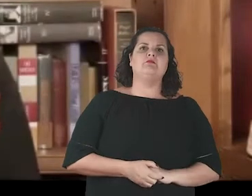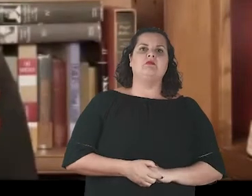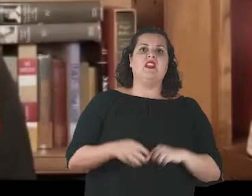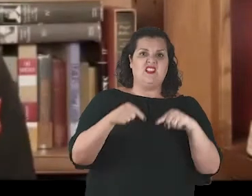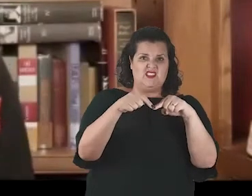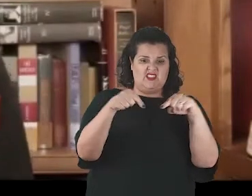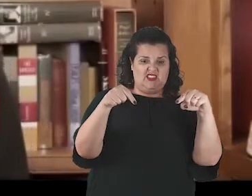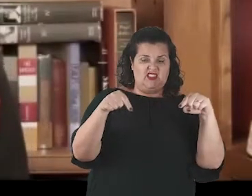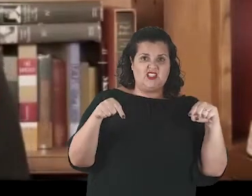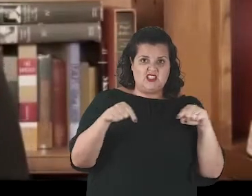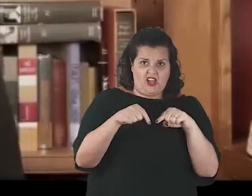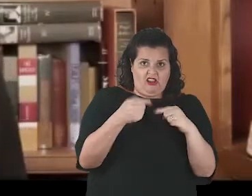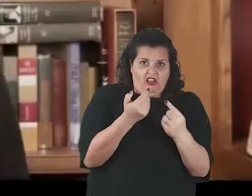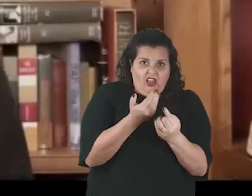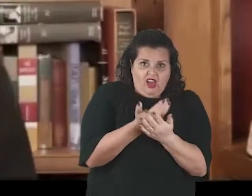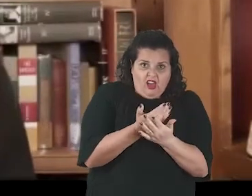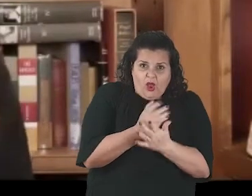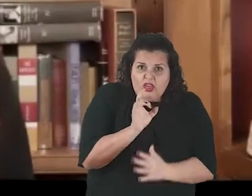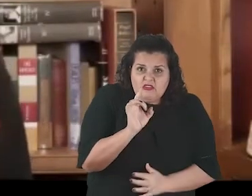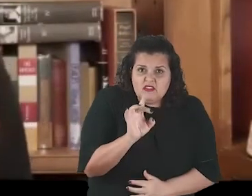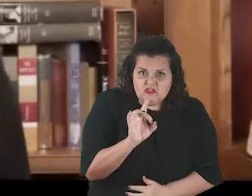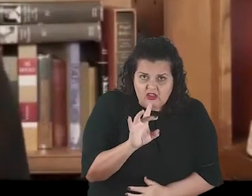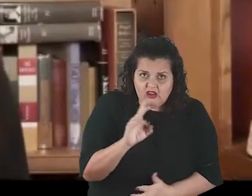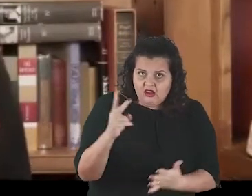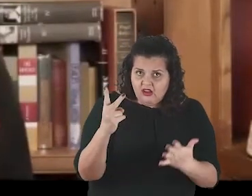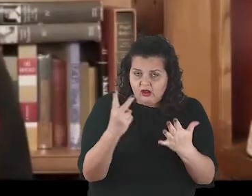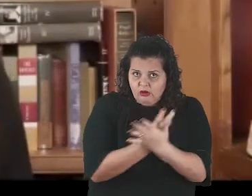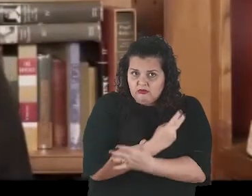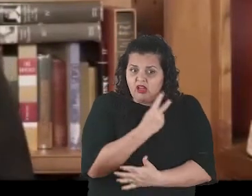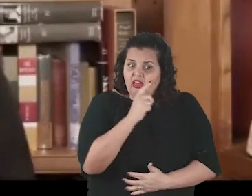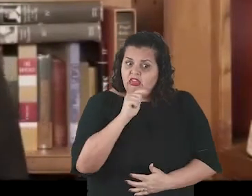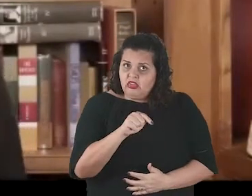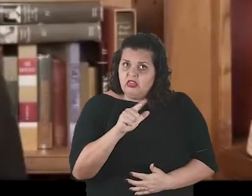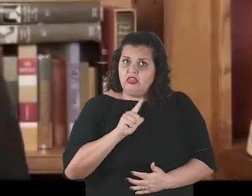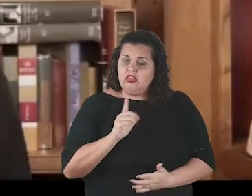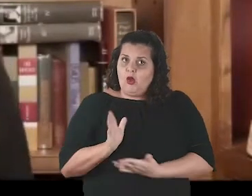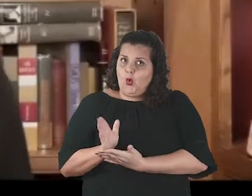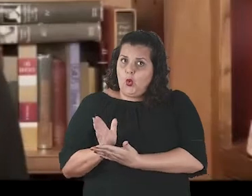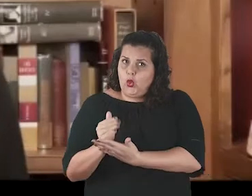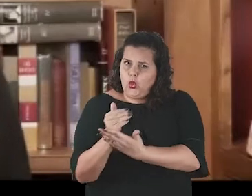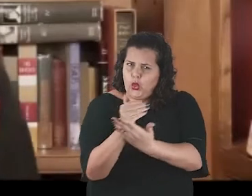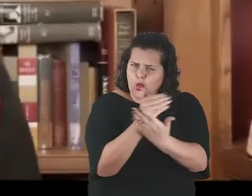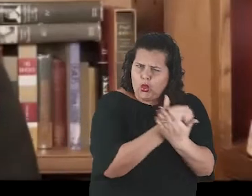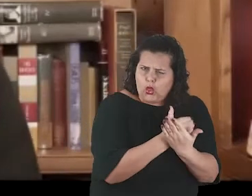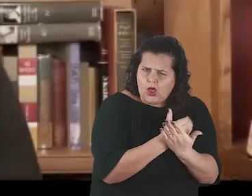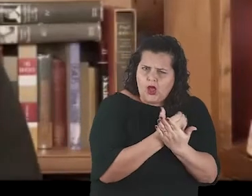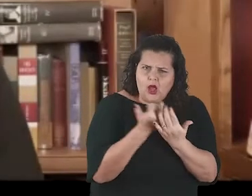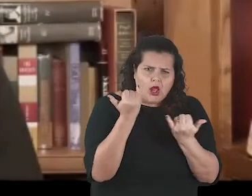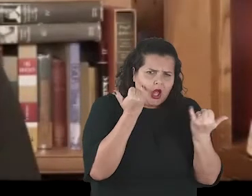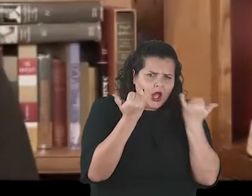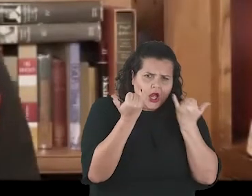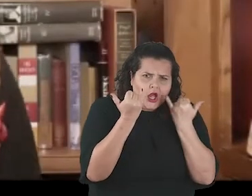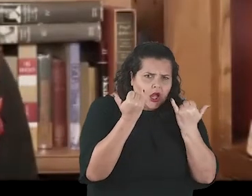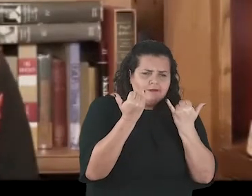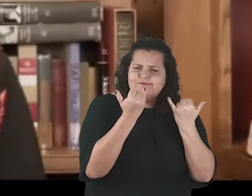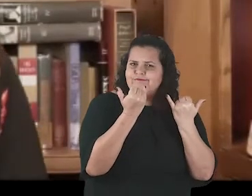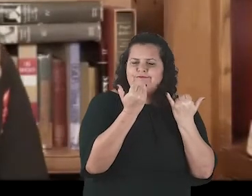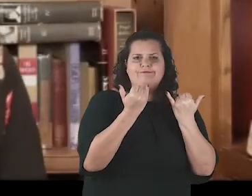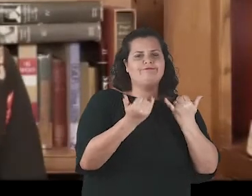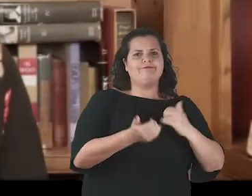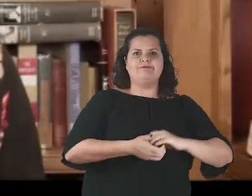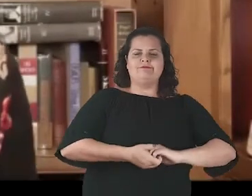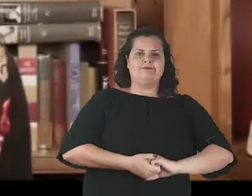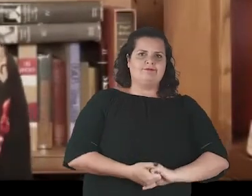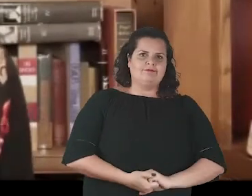lugar onde essas práticas de coleta de dados chegaram a um nível implacável e